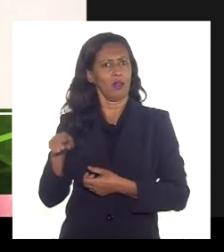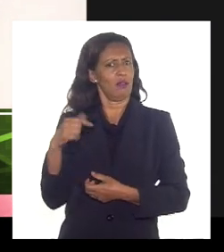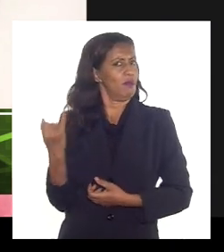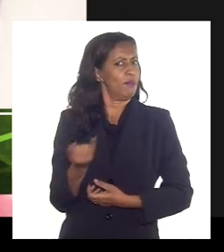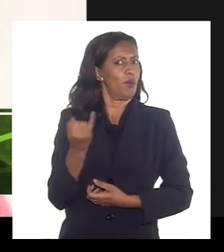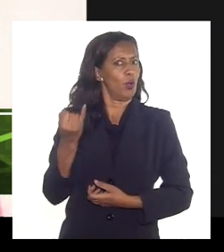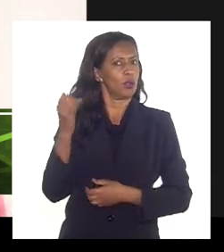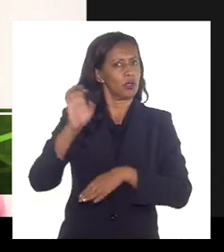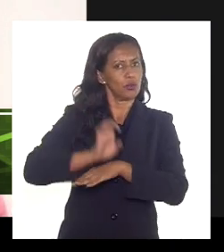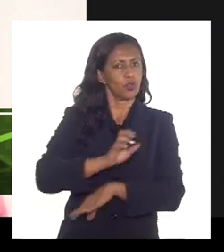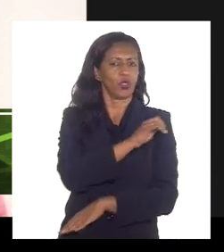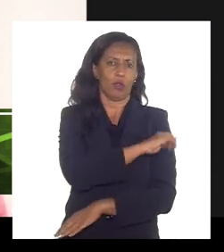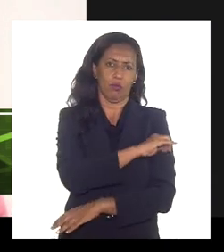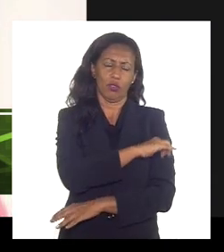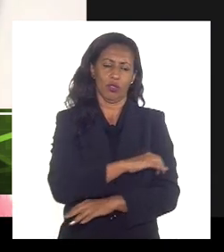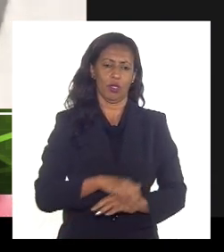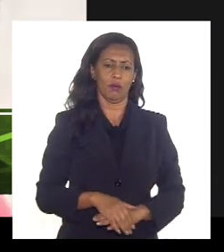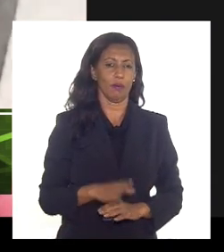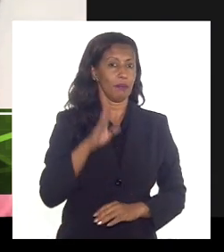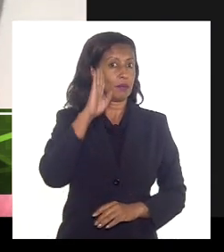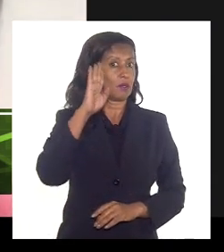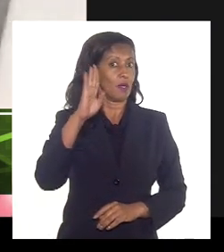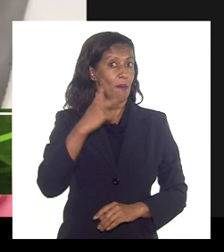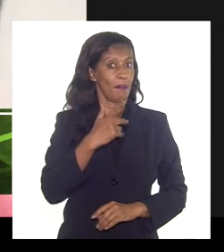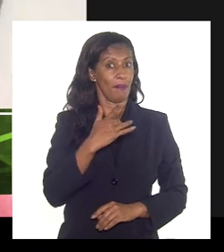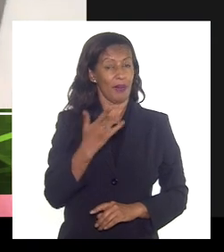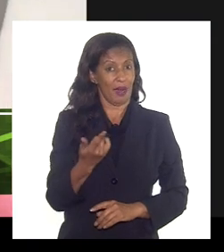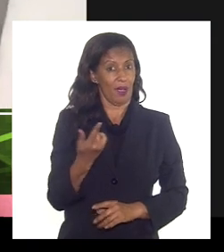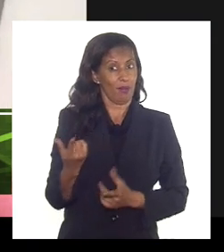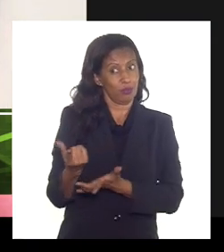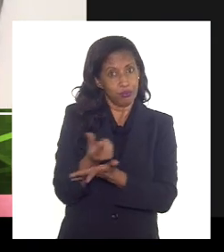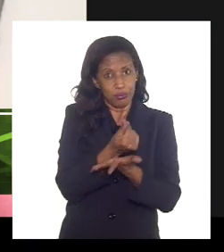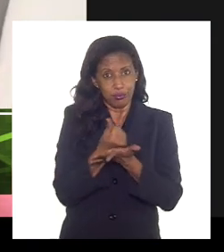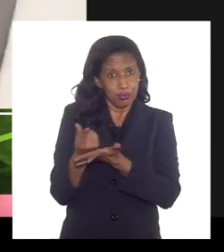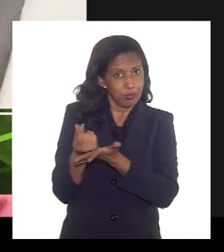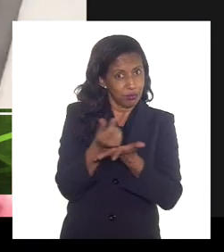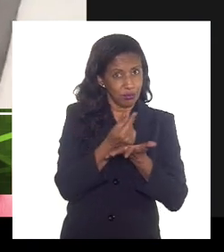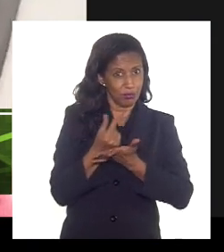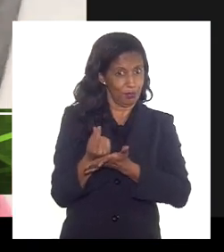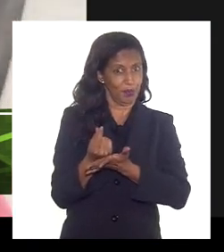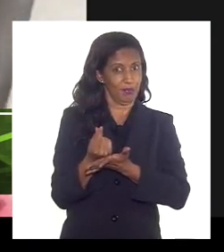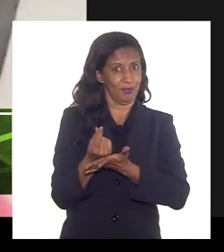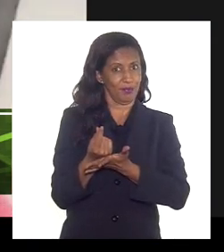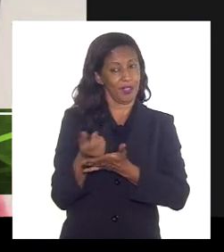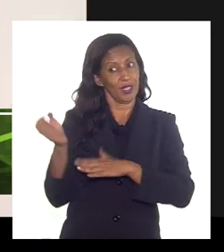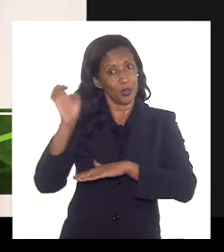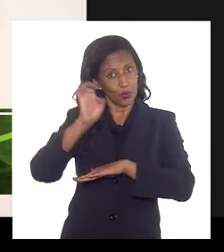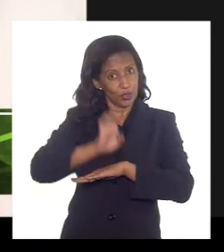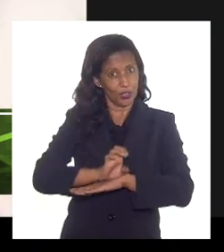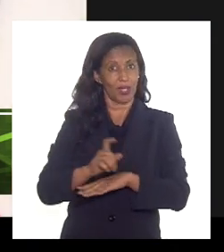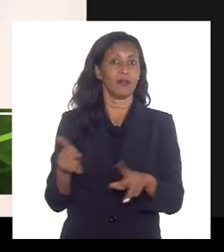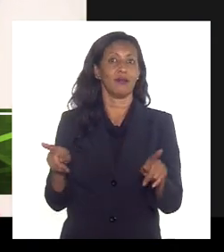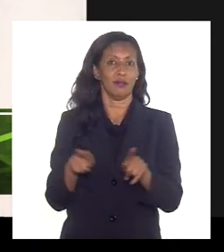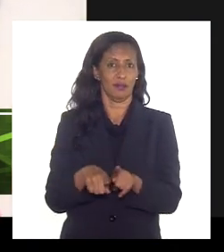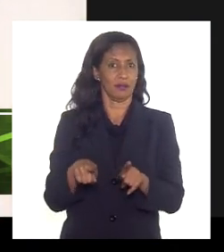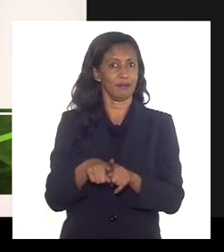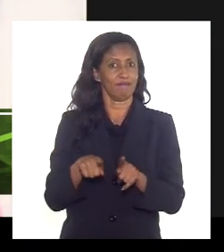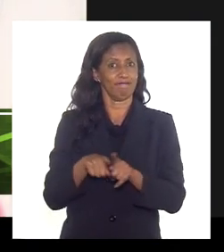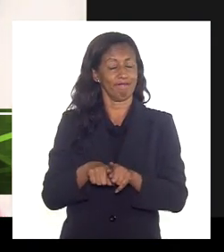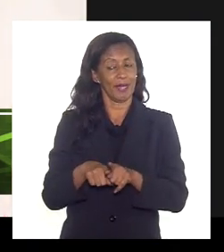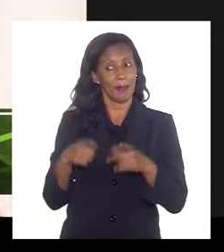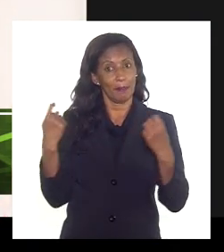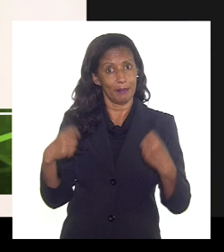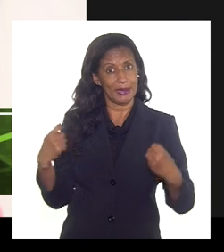importante para o estado do Rio de Janeiro principalmente para a saúde financeira e o estado infelizmente também é extremamente